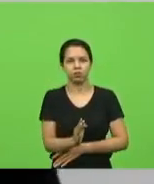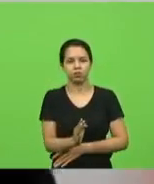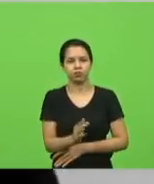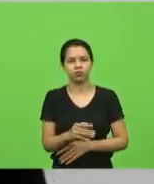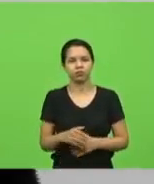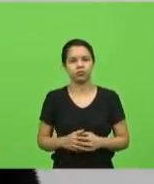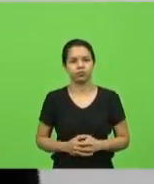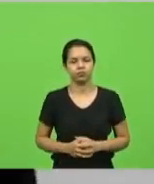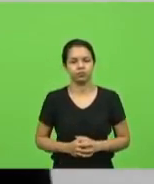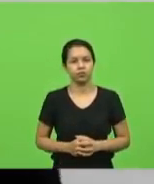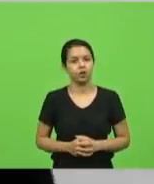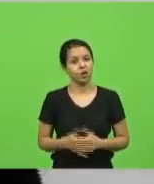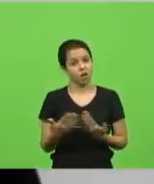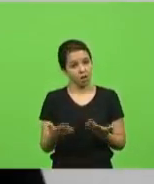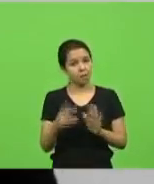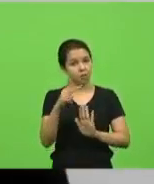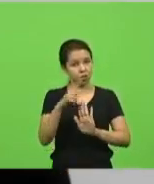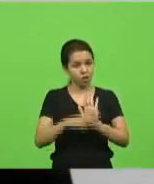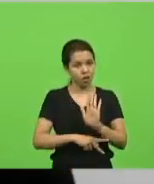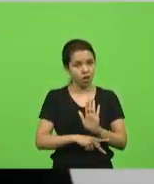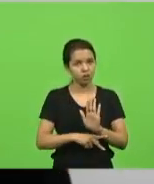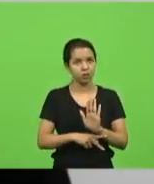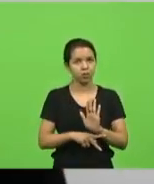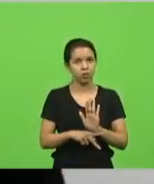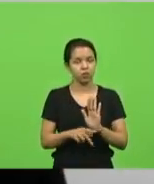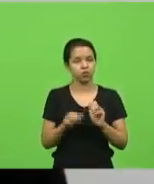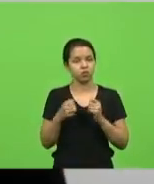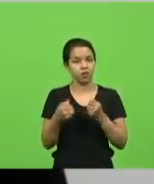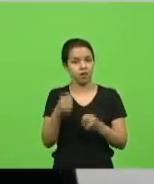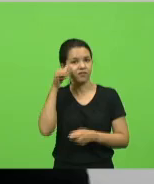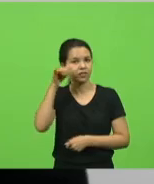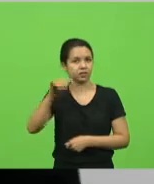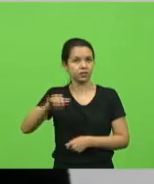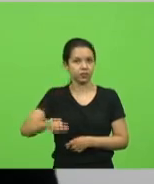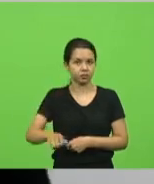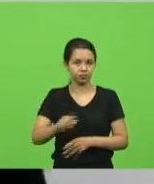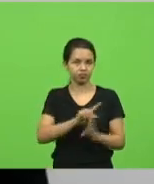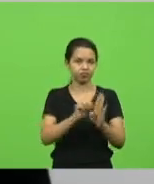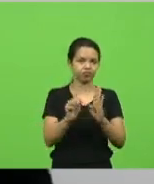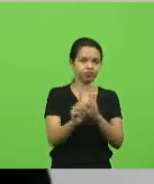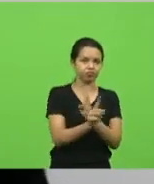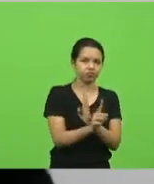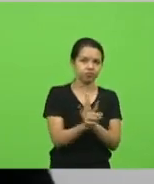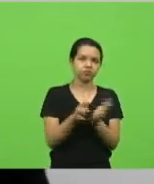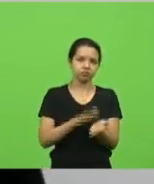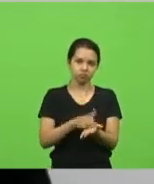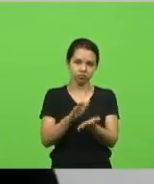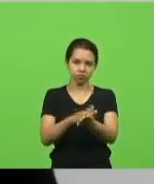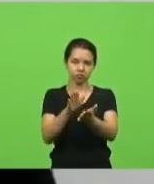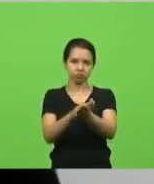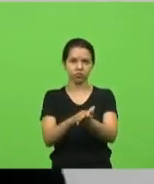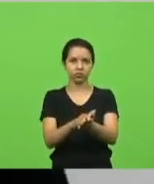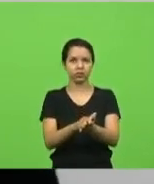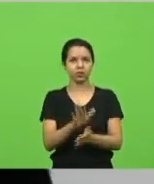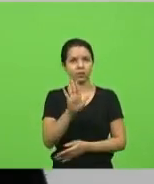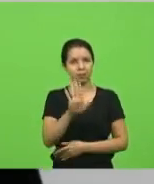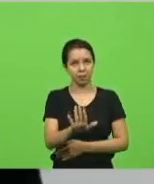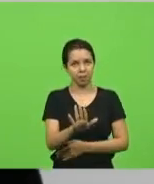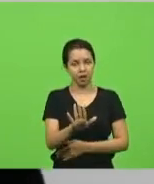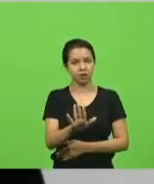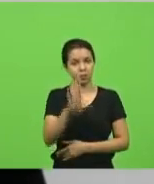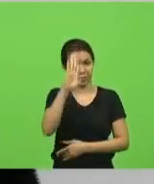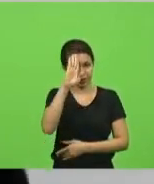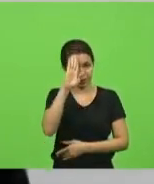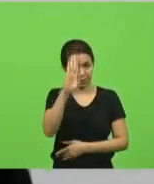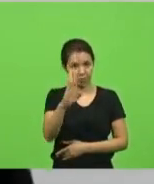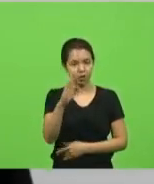esse projeto é para tentar evitar isso. E eu, nesse sentido, lhe parabenizo pela iniciativa. Mas o centro disso